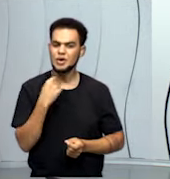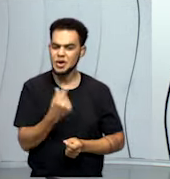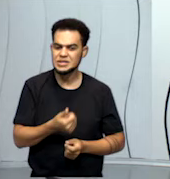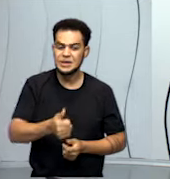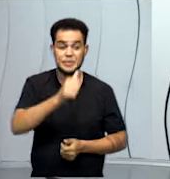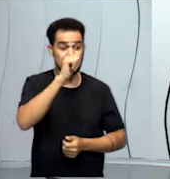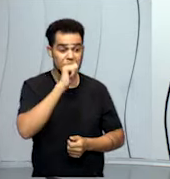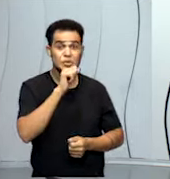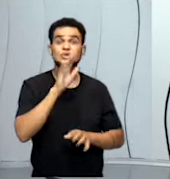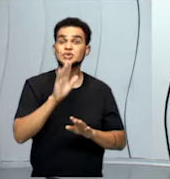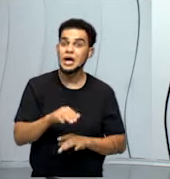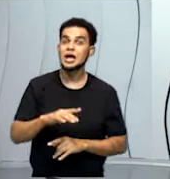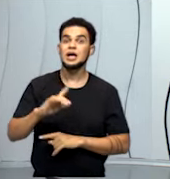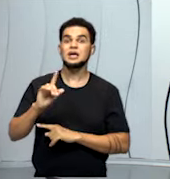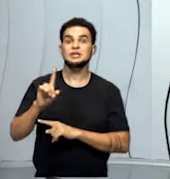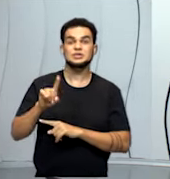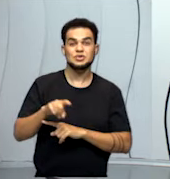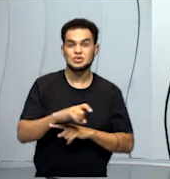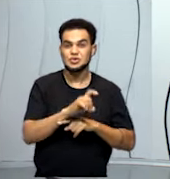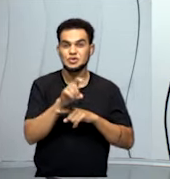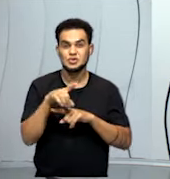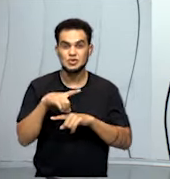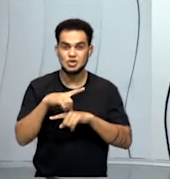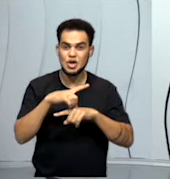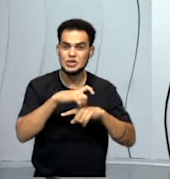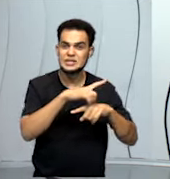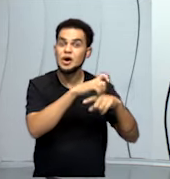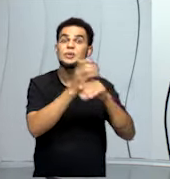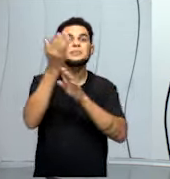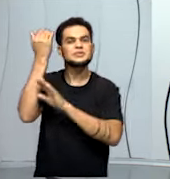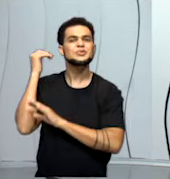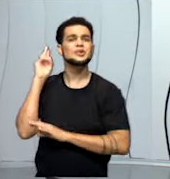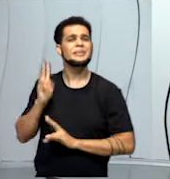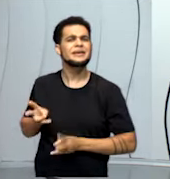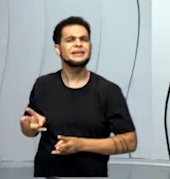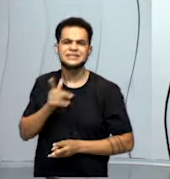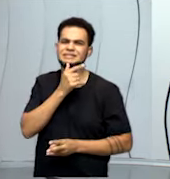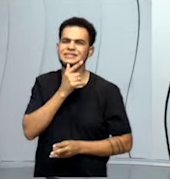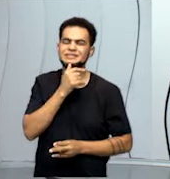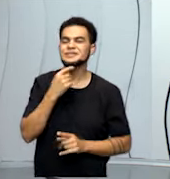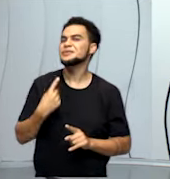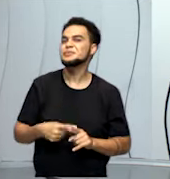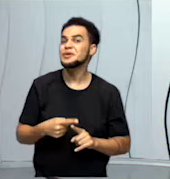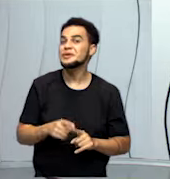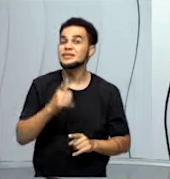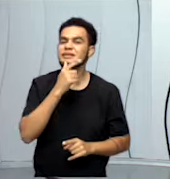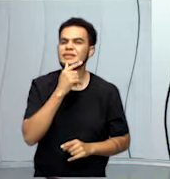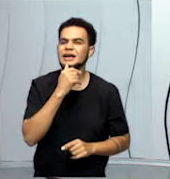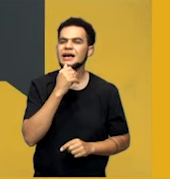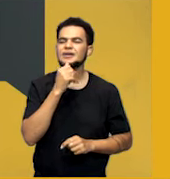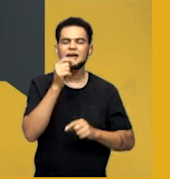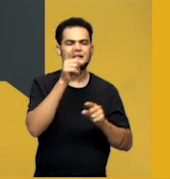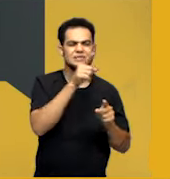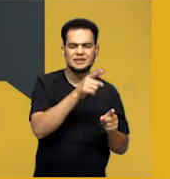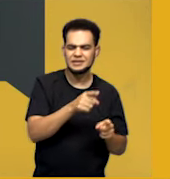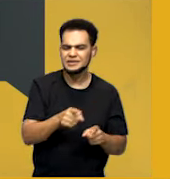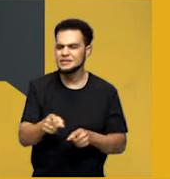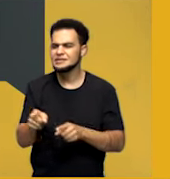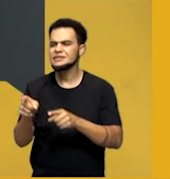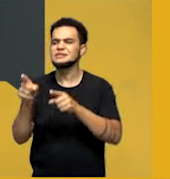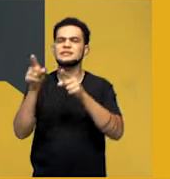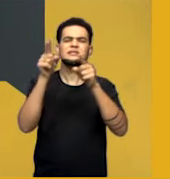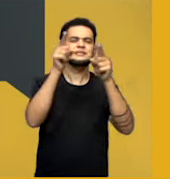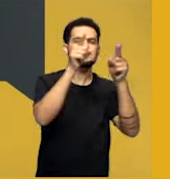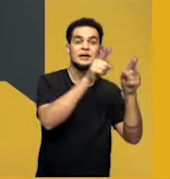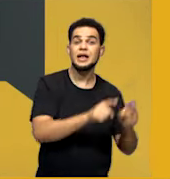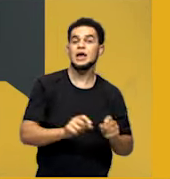beberam no passado. Isso porque a água faz um ciclo na natureza. Ela